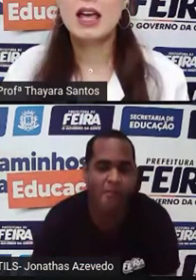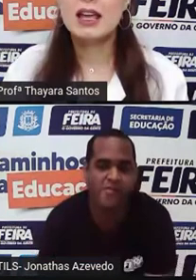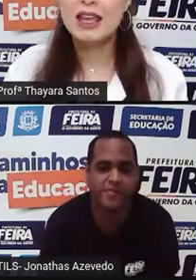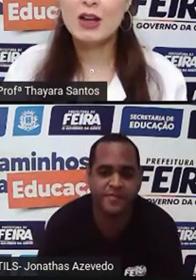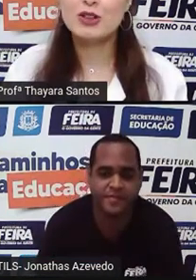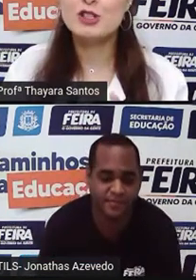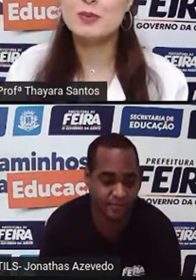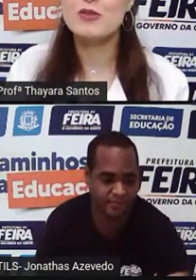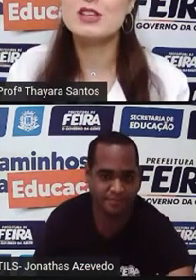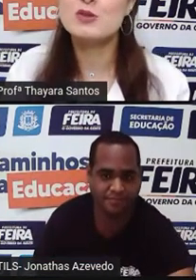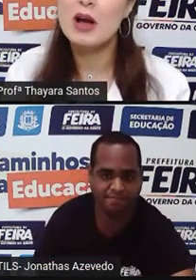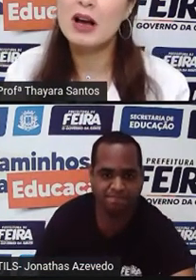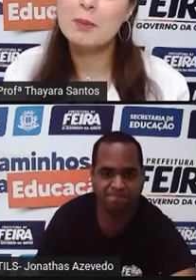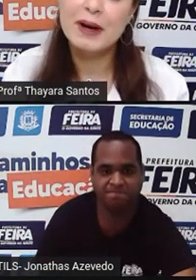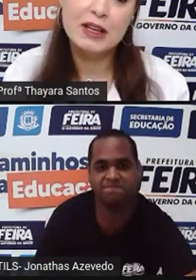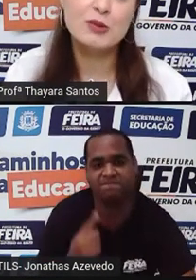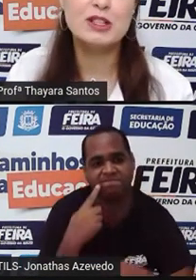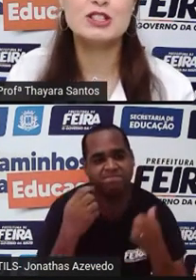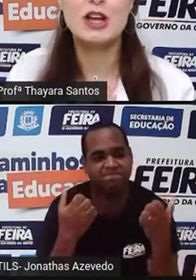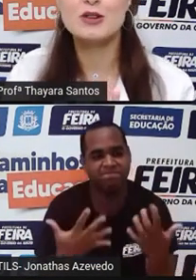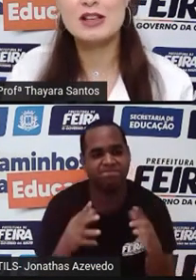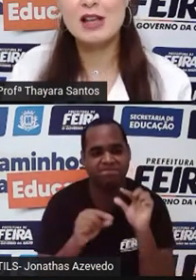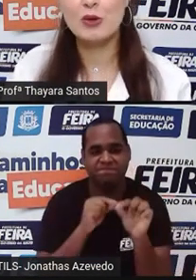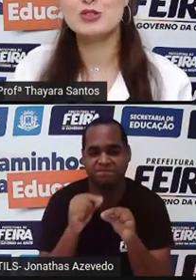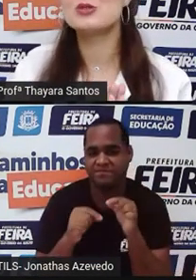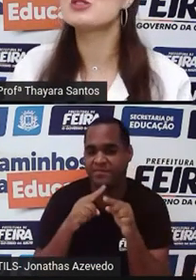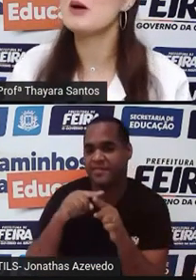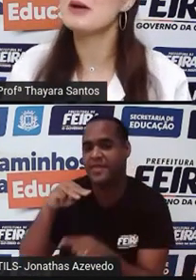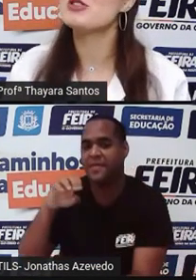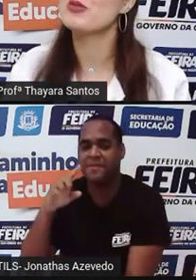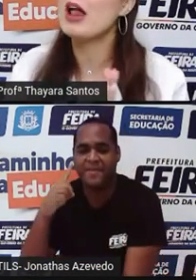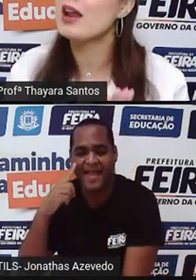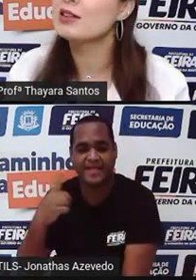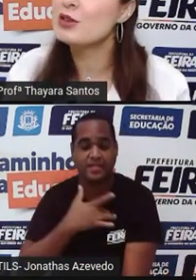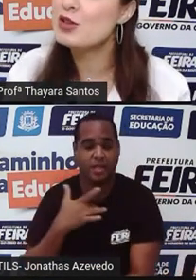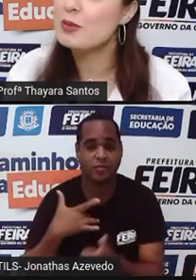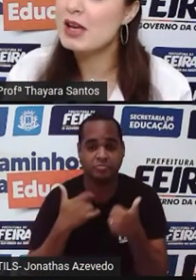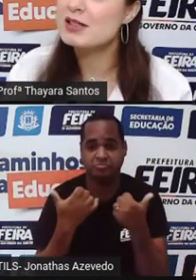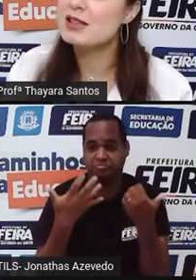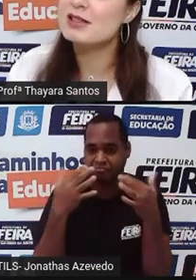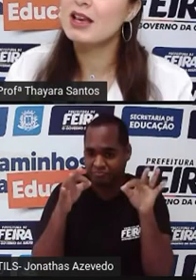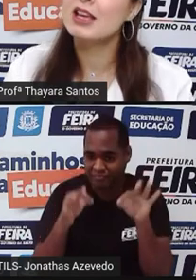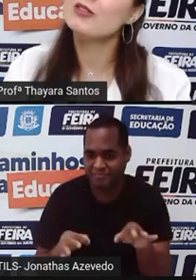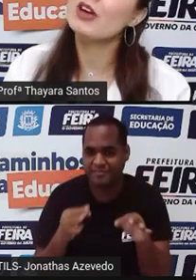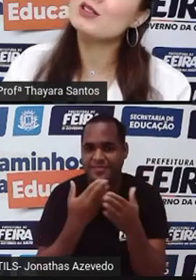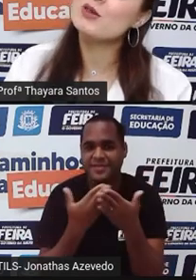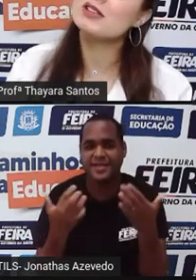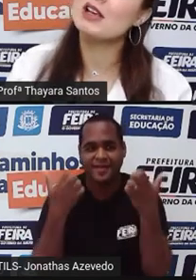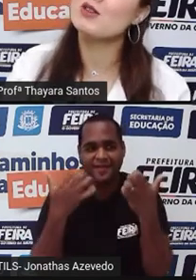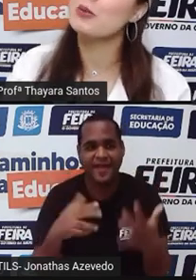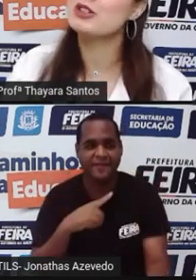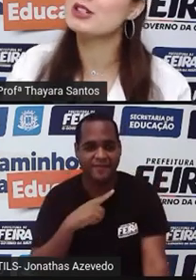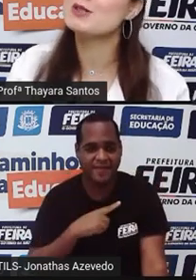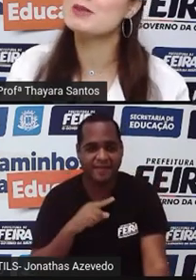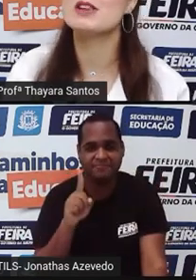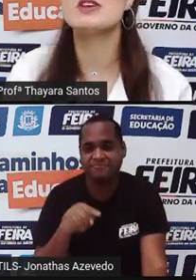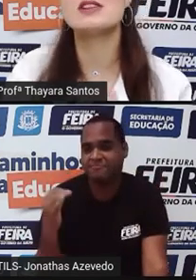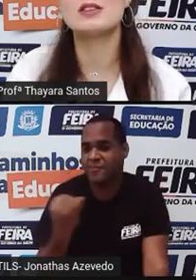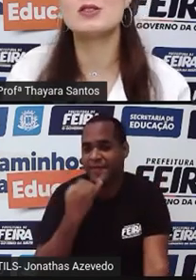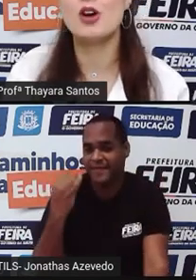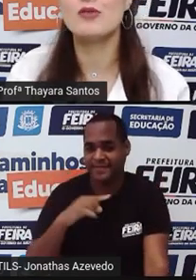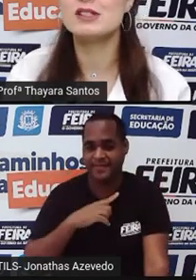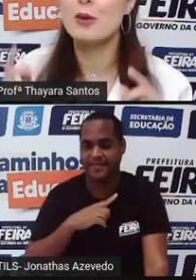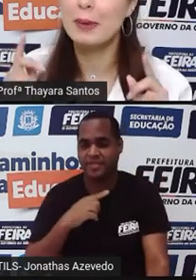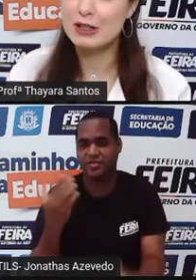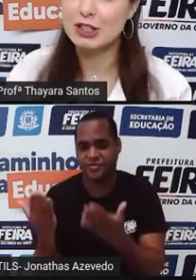E aqui, eu trouxe para vocês uma campanha do Ministério da Saúde justamente falando sobre essas infecções sexualmente transmissíveis